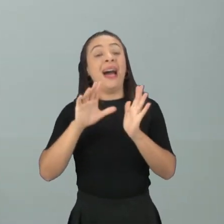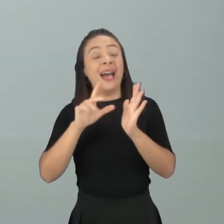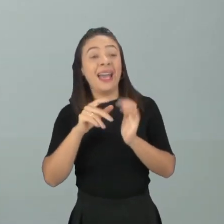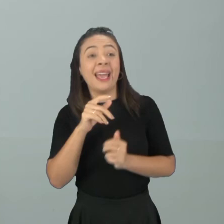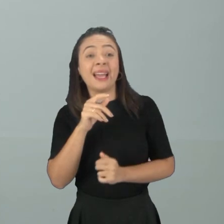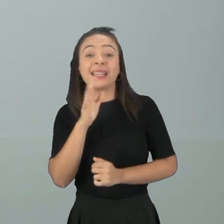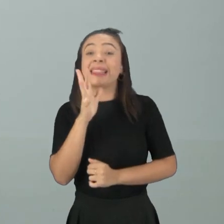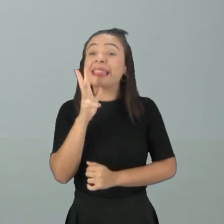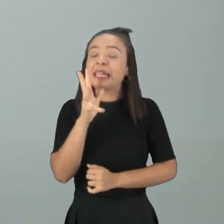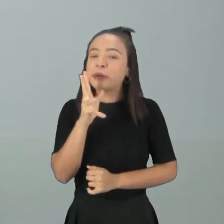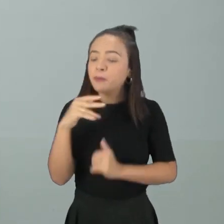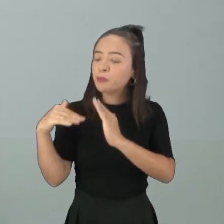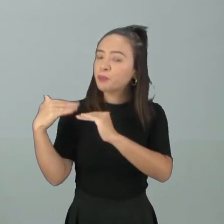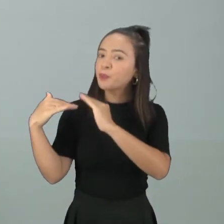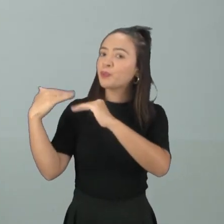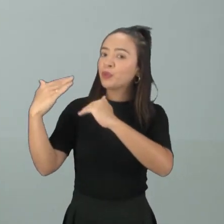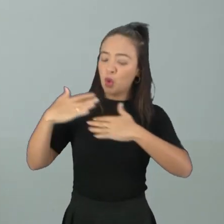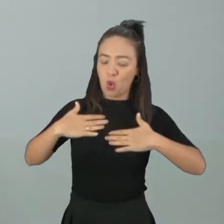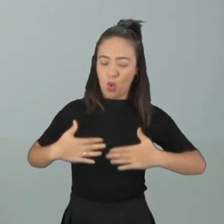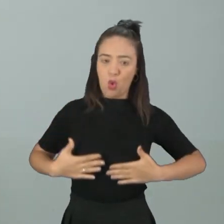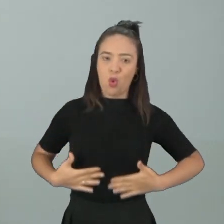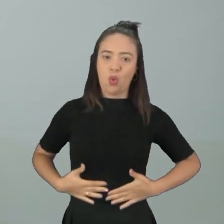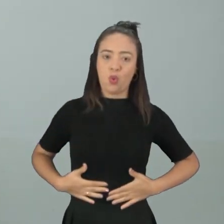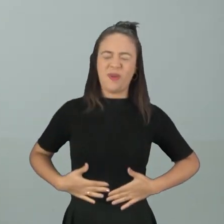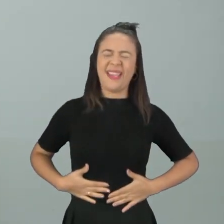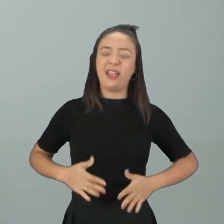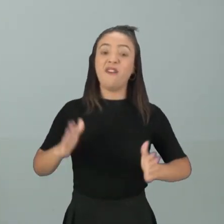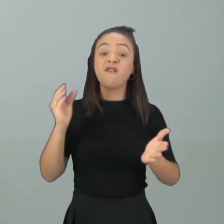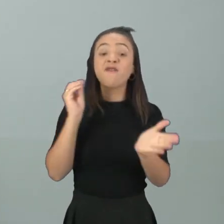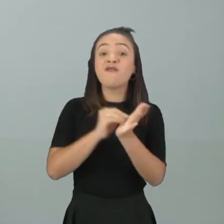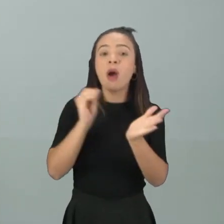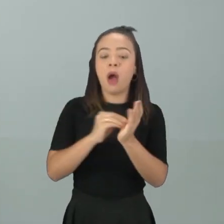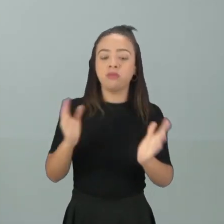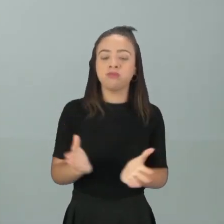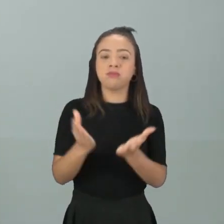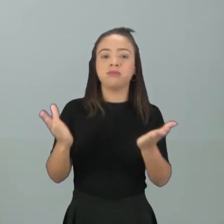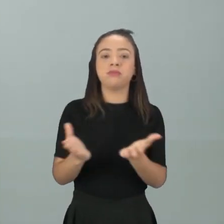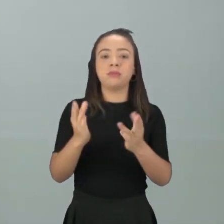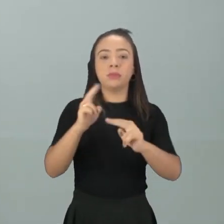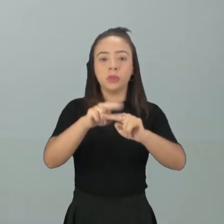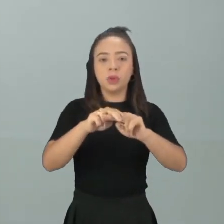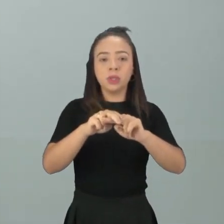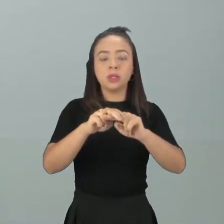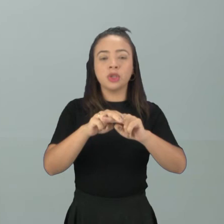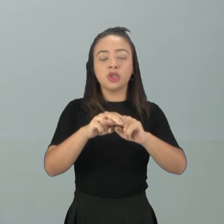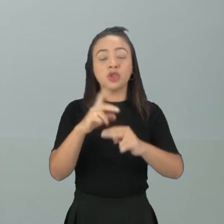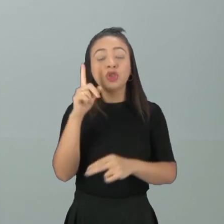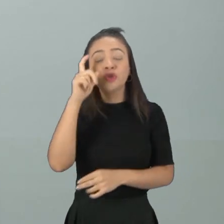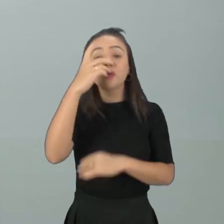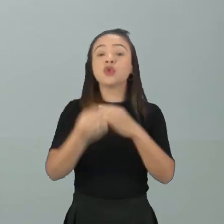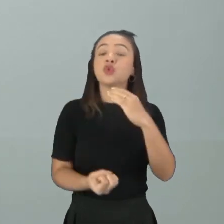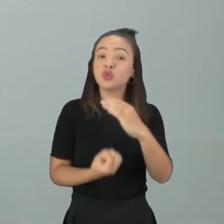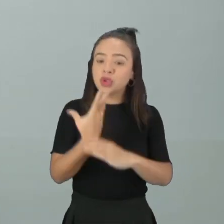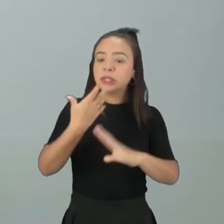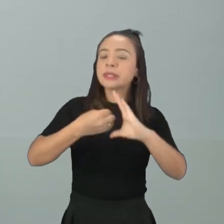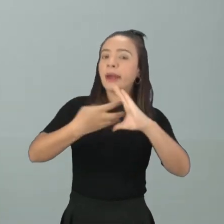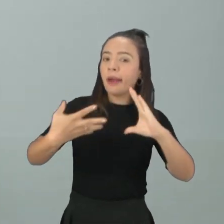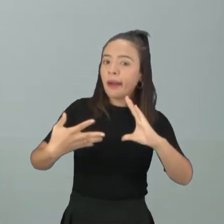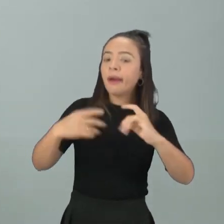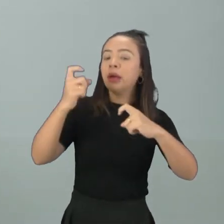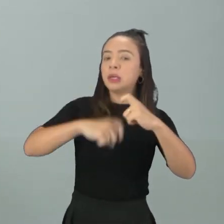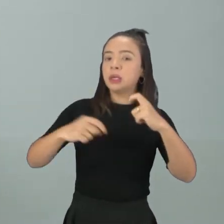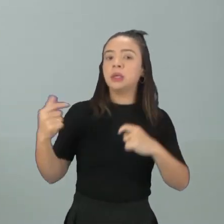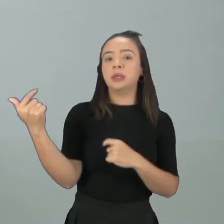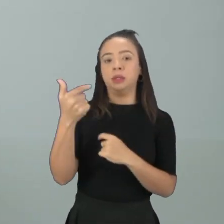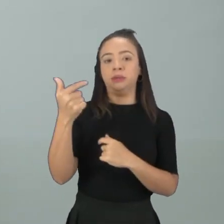Ele não vai... O corpo dele não vai ser estimulado, né? Ao aparecimento das características sexuais secundárias Então ele pode